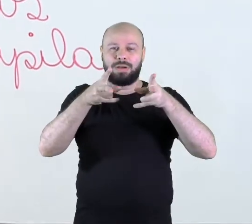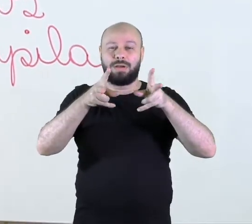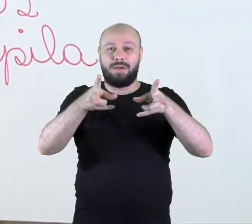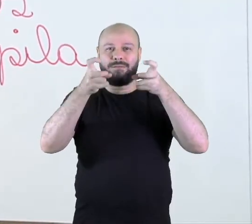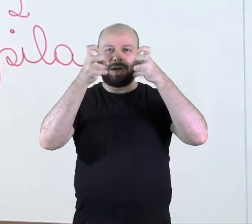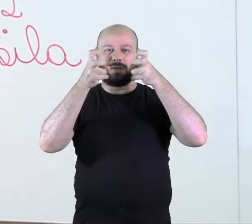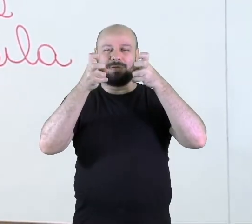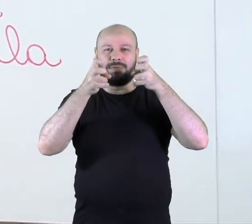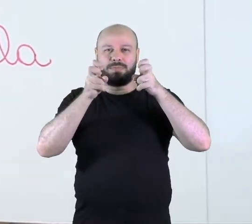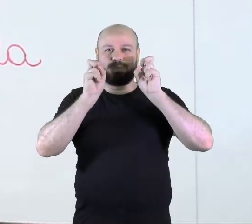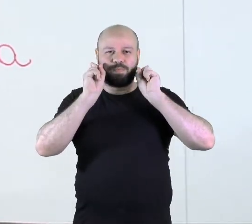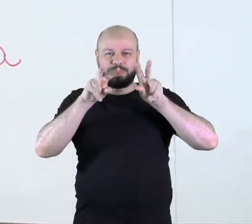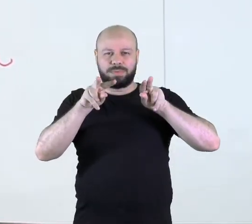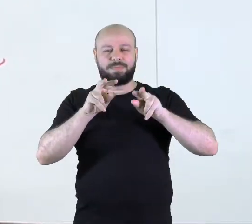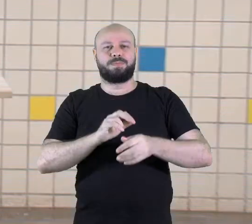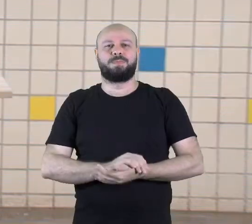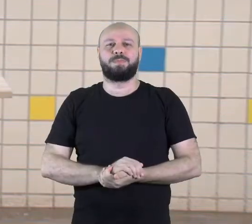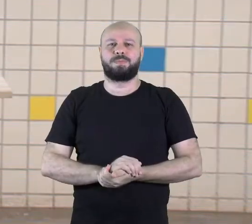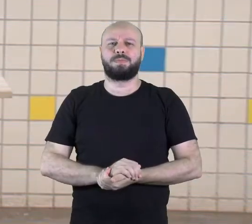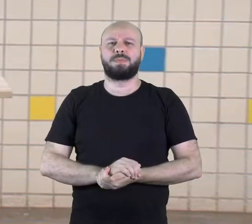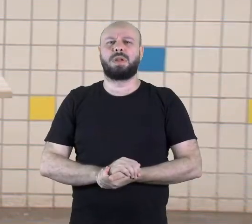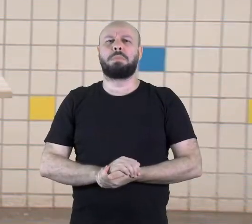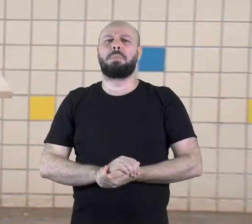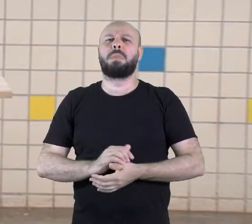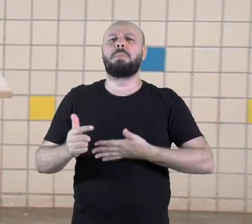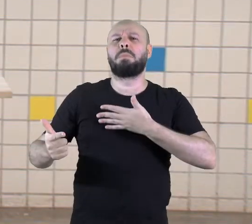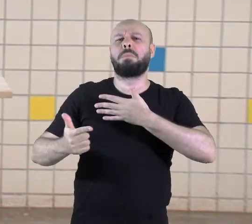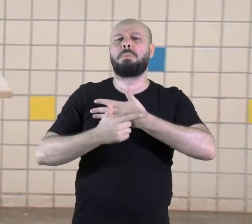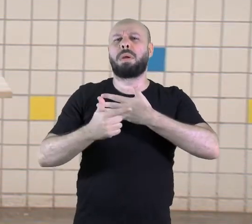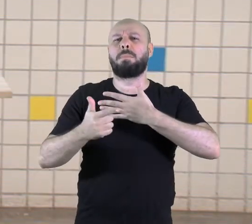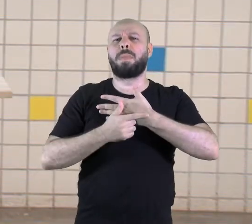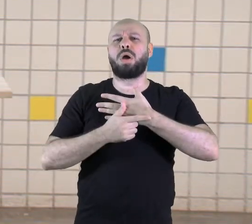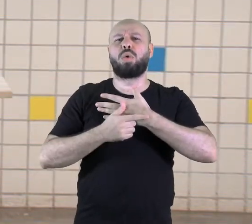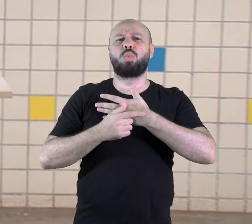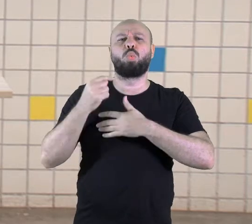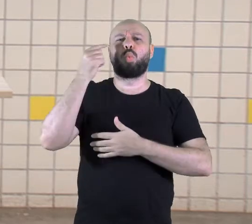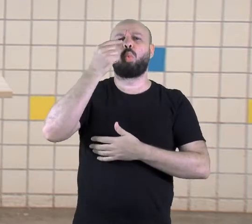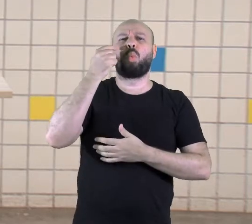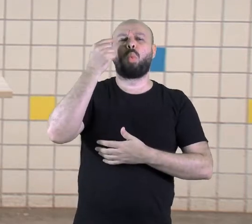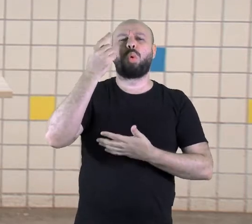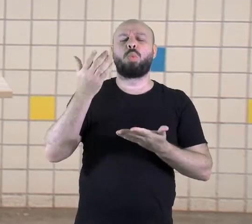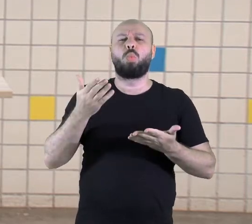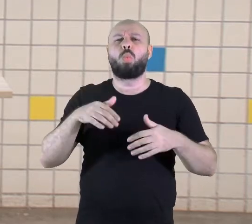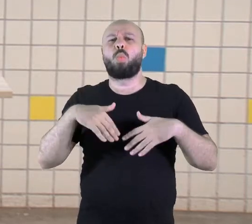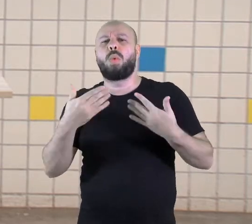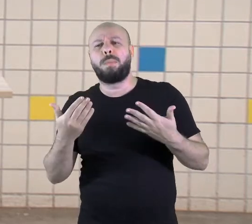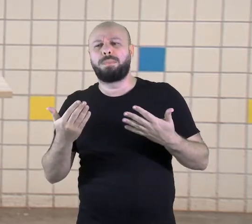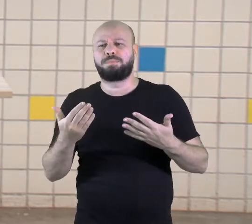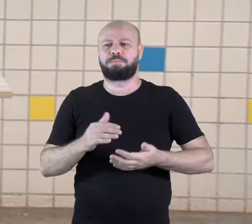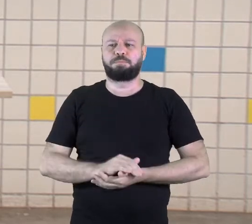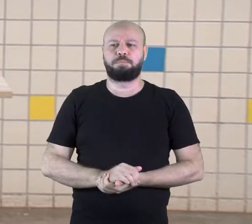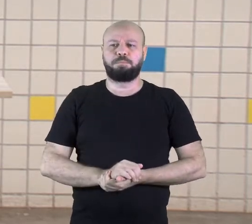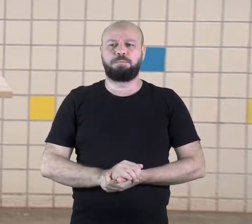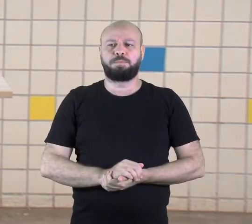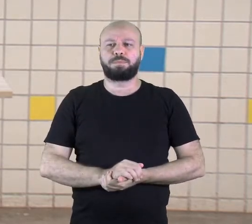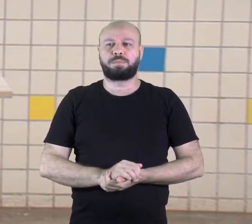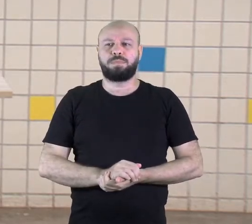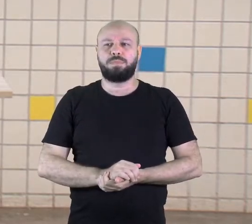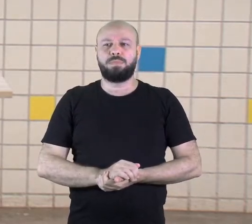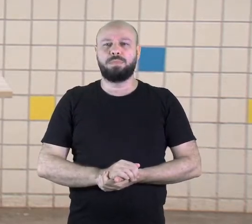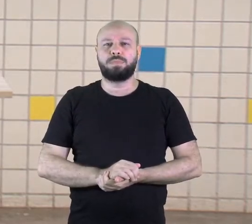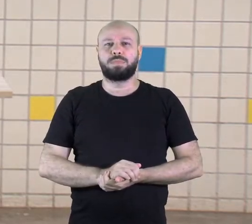Qual é a função desse olho? Qual é a função dos